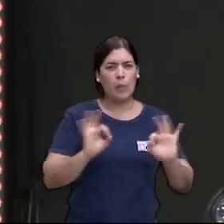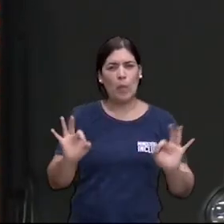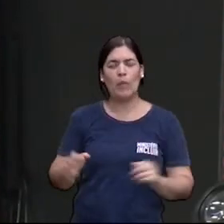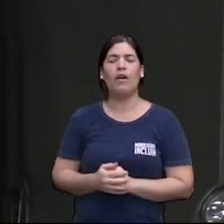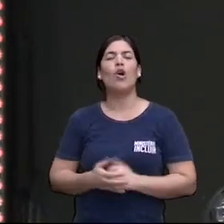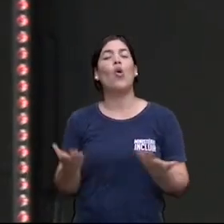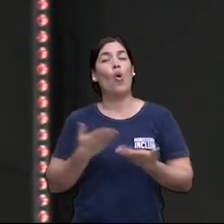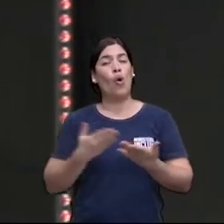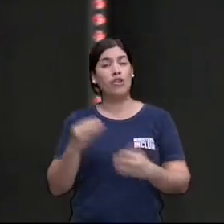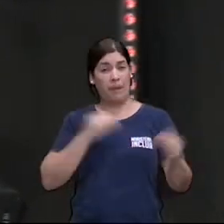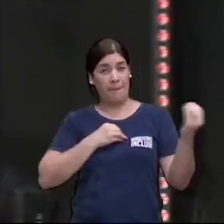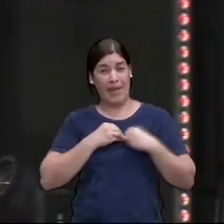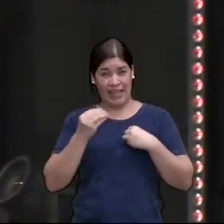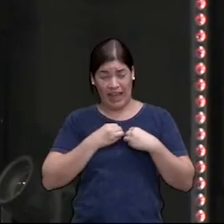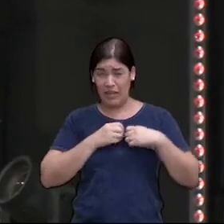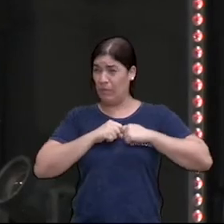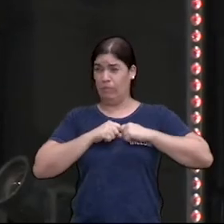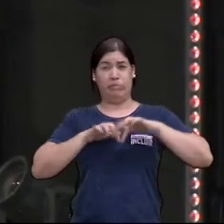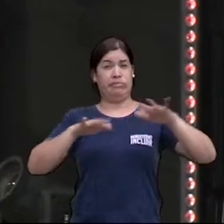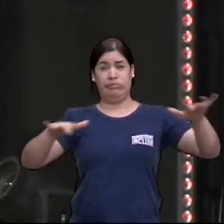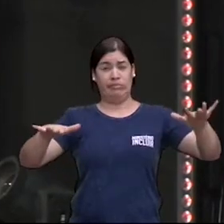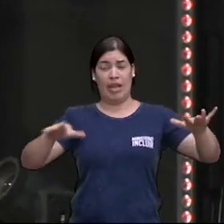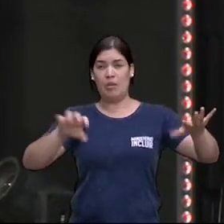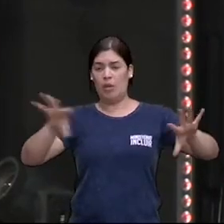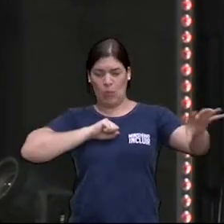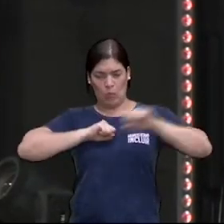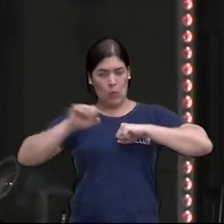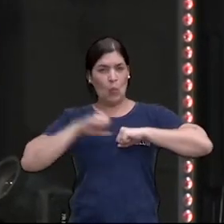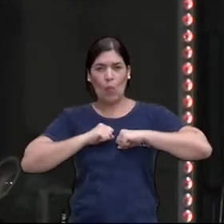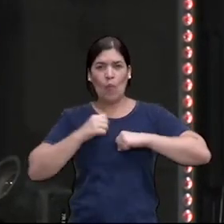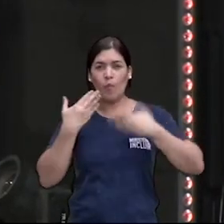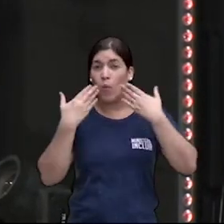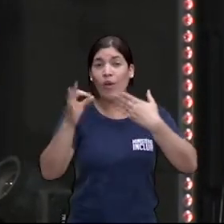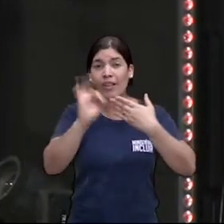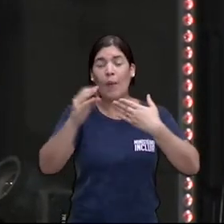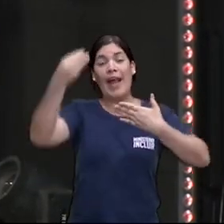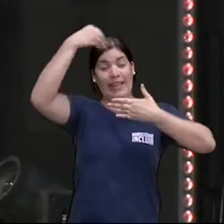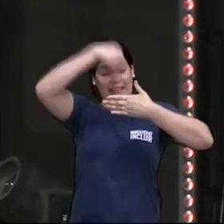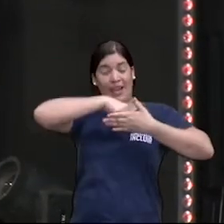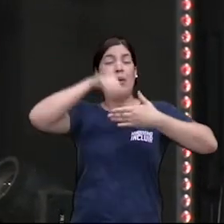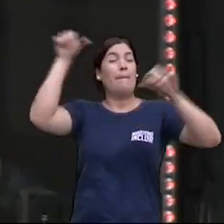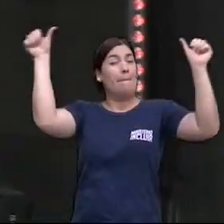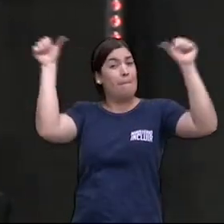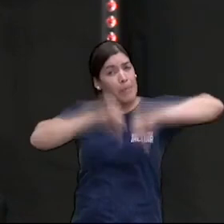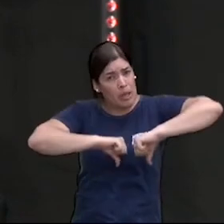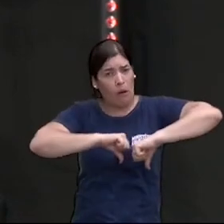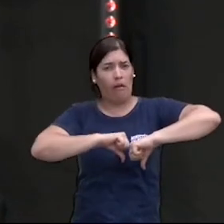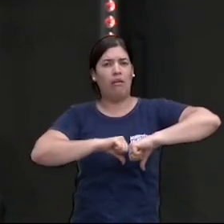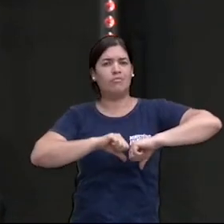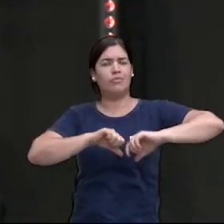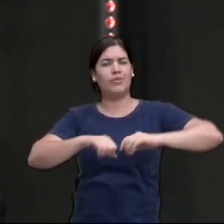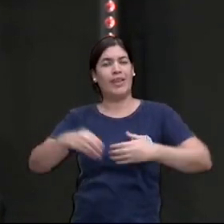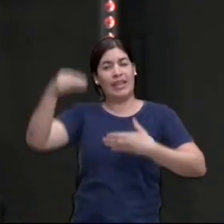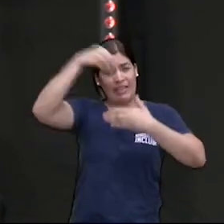Hoje, o pecado está contaminando a gente, mas não é por fora, é por dentro. E por dentro é muito pior, que você não está vendo